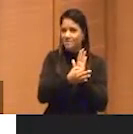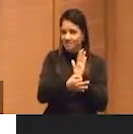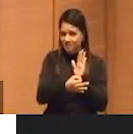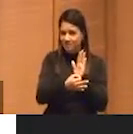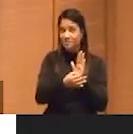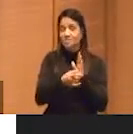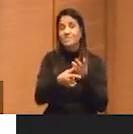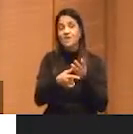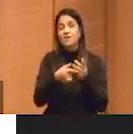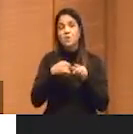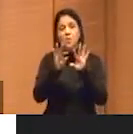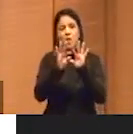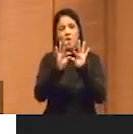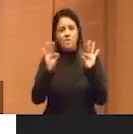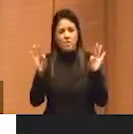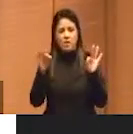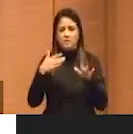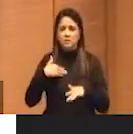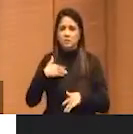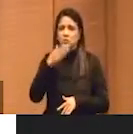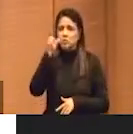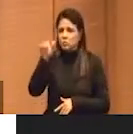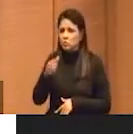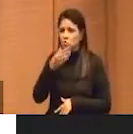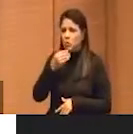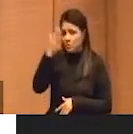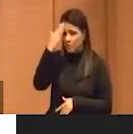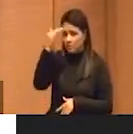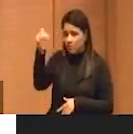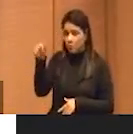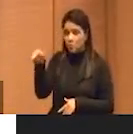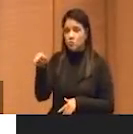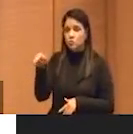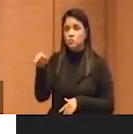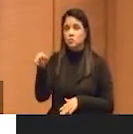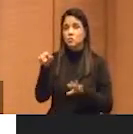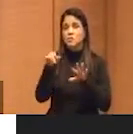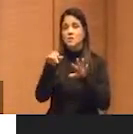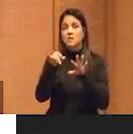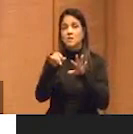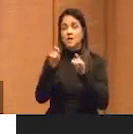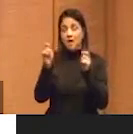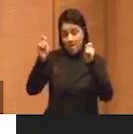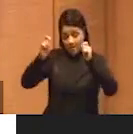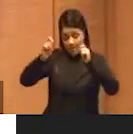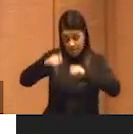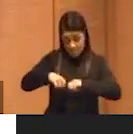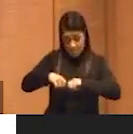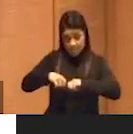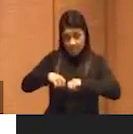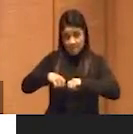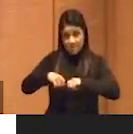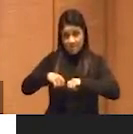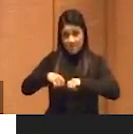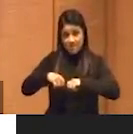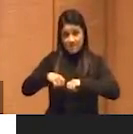Atílio Boron tem uma frase que eu gosto muito, muito antiga, que ele diz a grande capacidade do